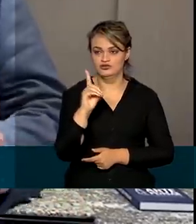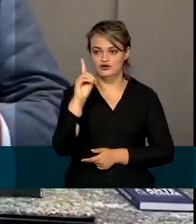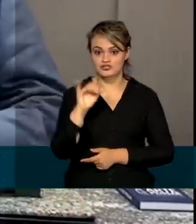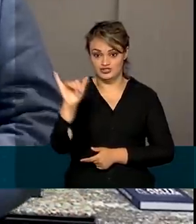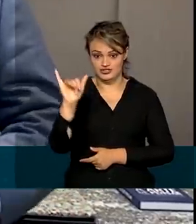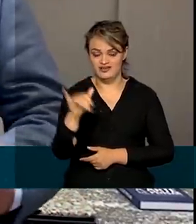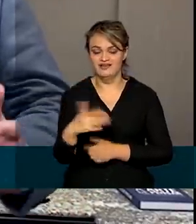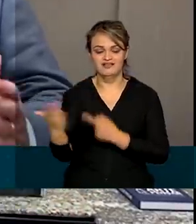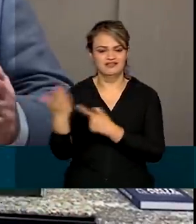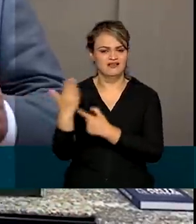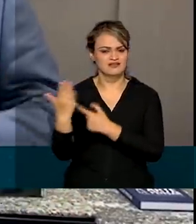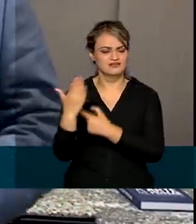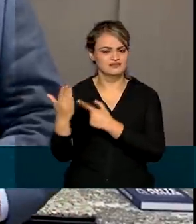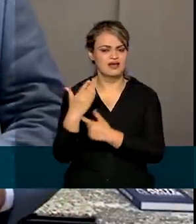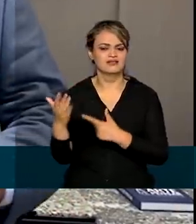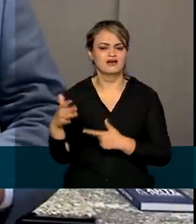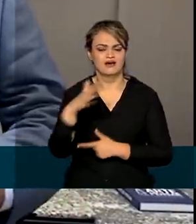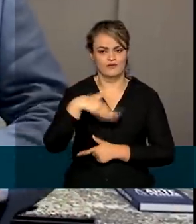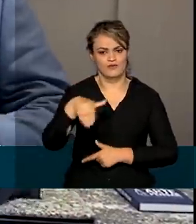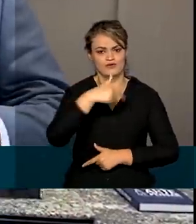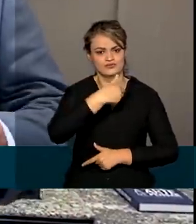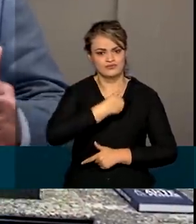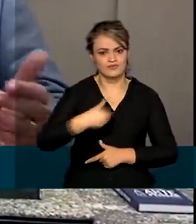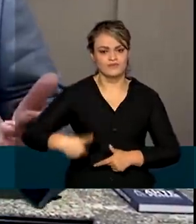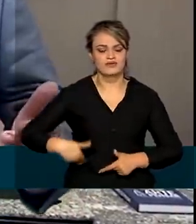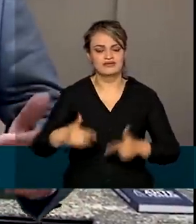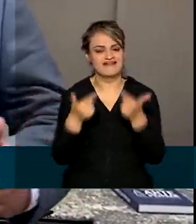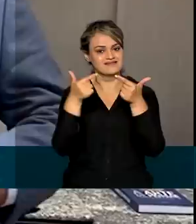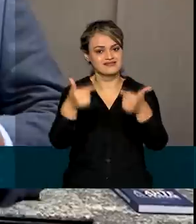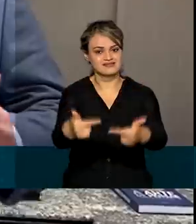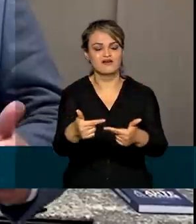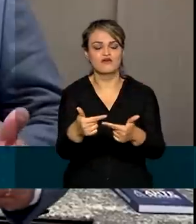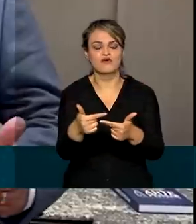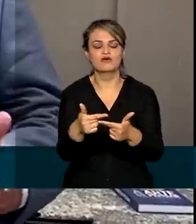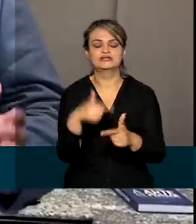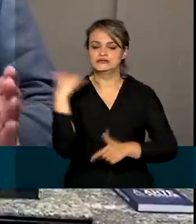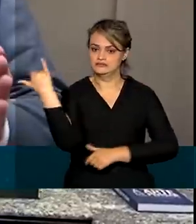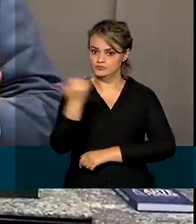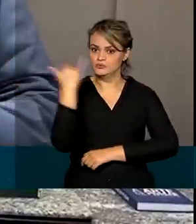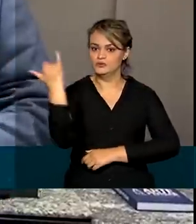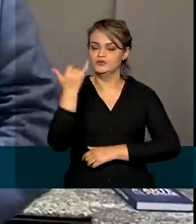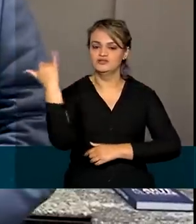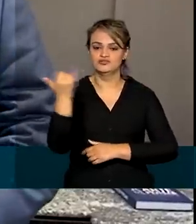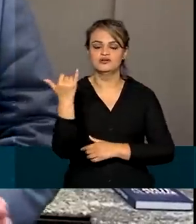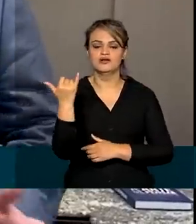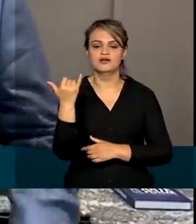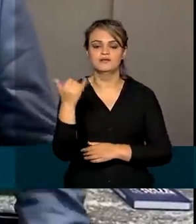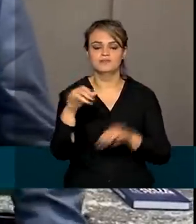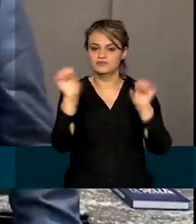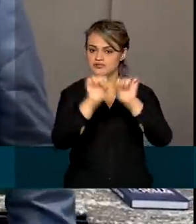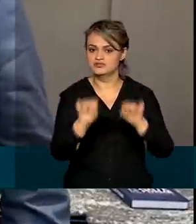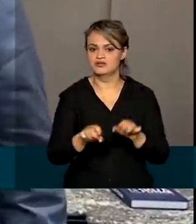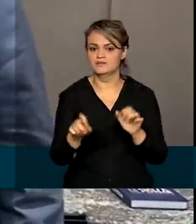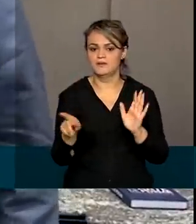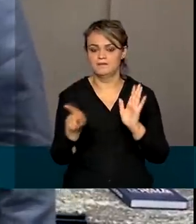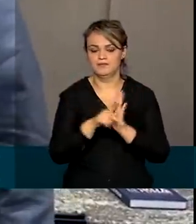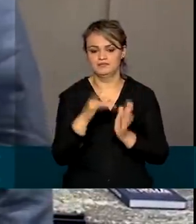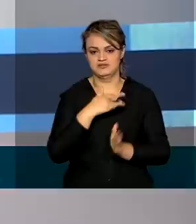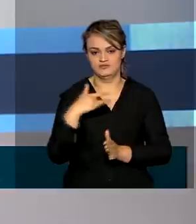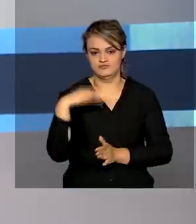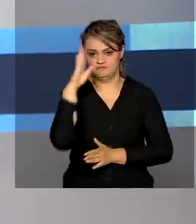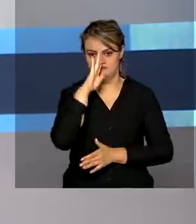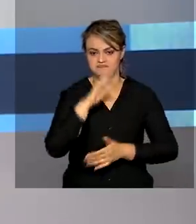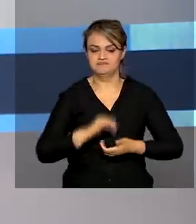apoio que tem dado ao nosso governo nessa ação muito importante para o sistema de saúde do Brasil.